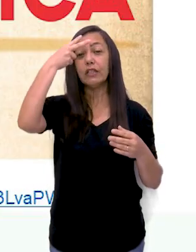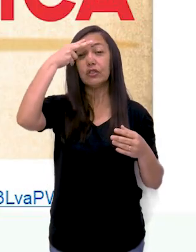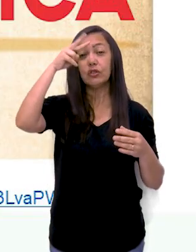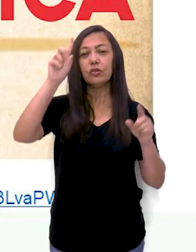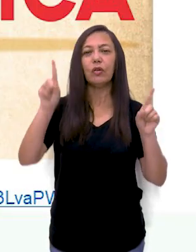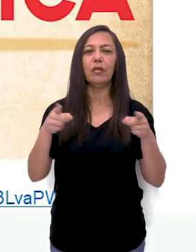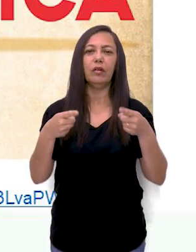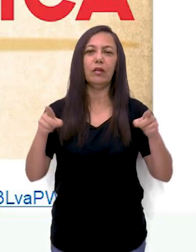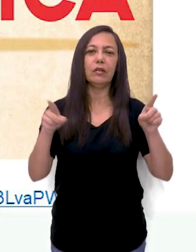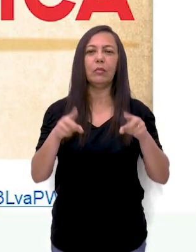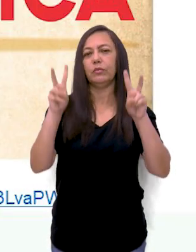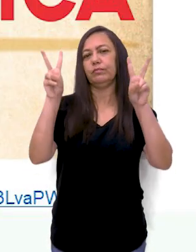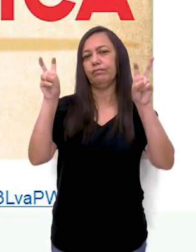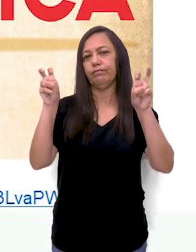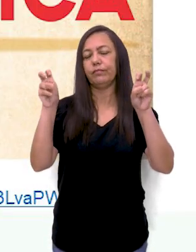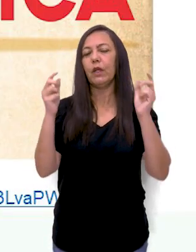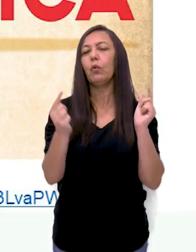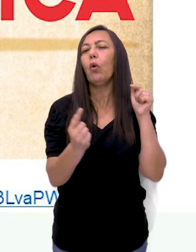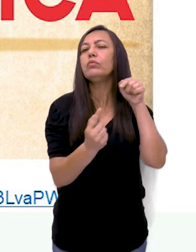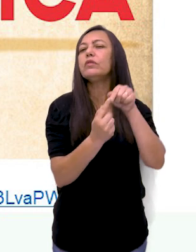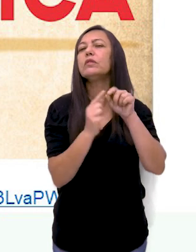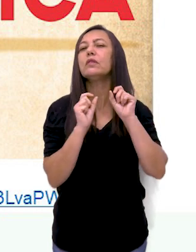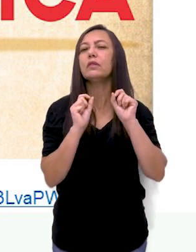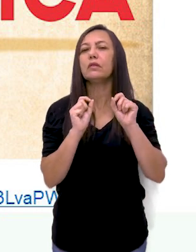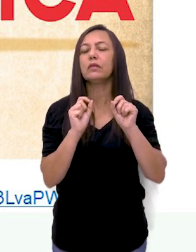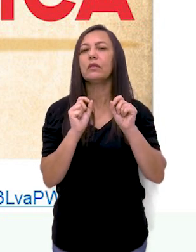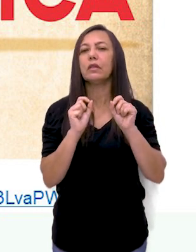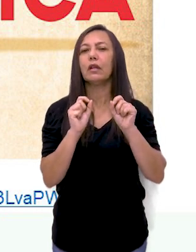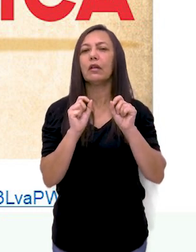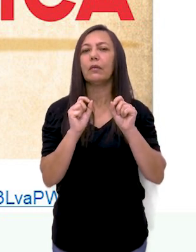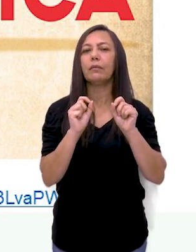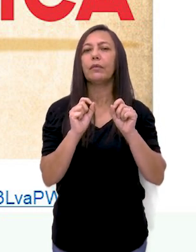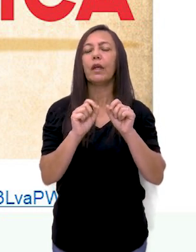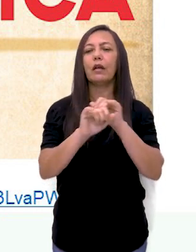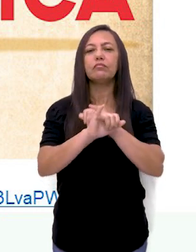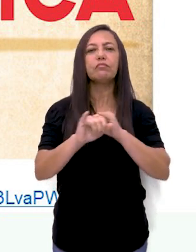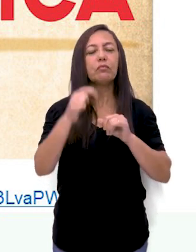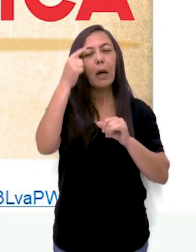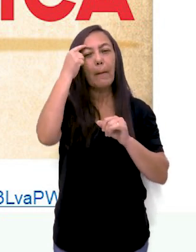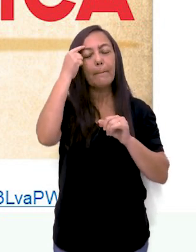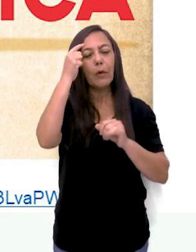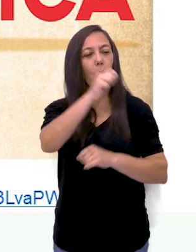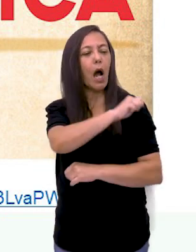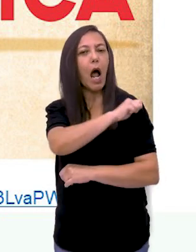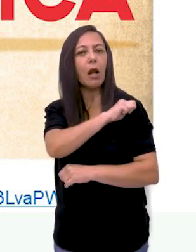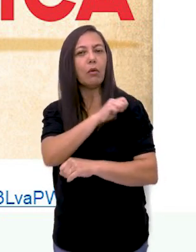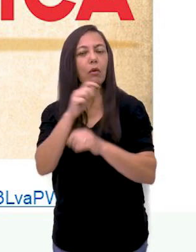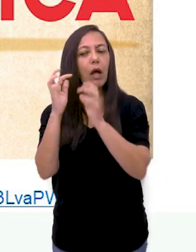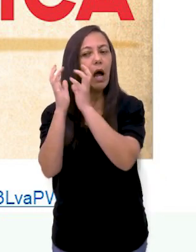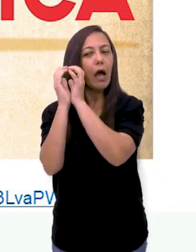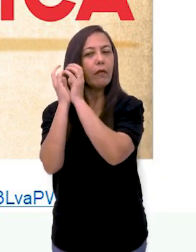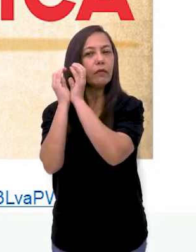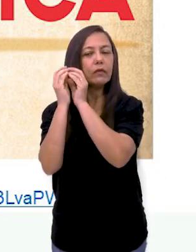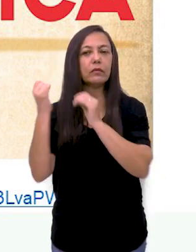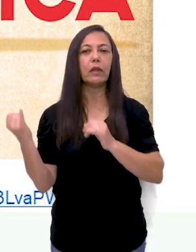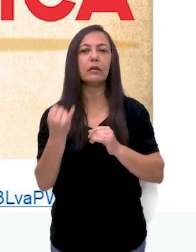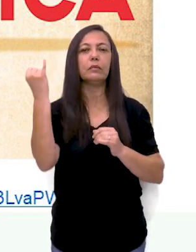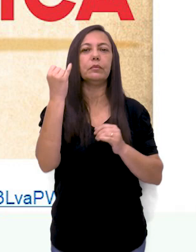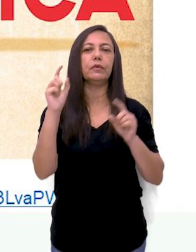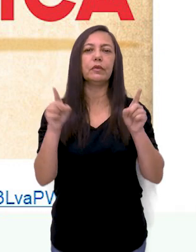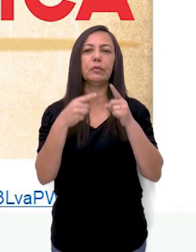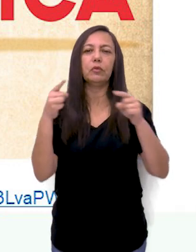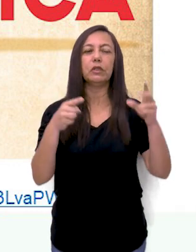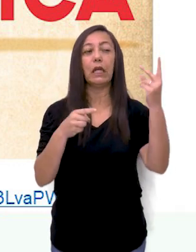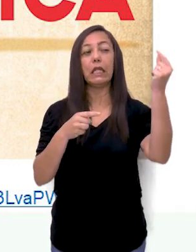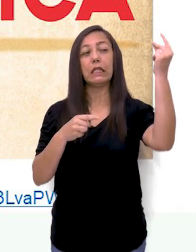música. E o objetivo dessa aula? Levar os discentes a refletir sobre a importância da música, desde os